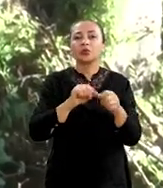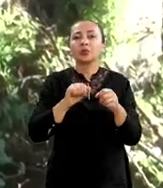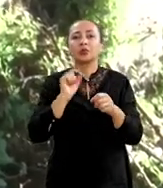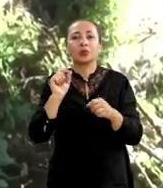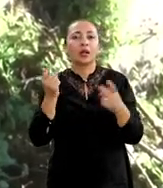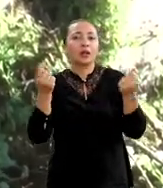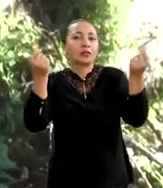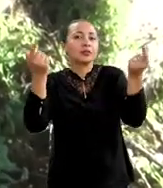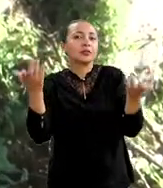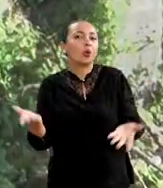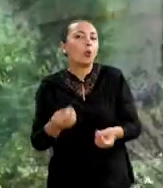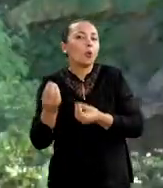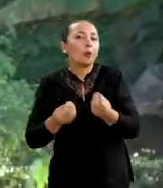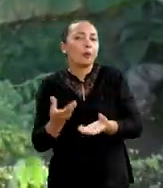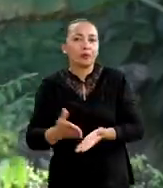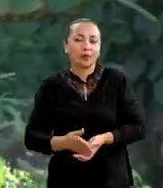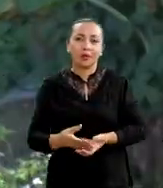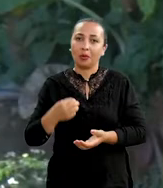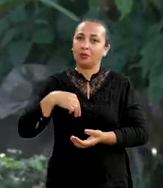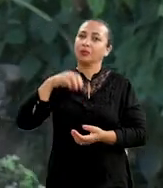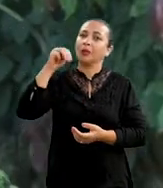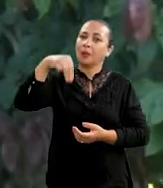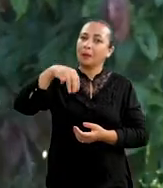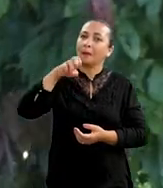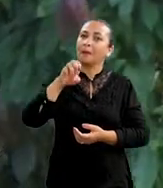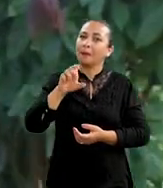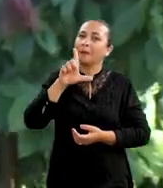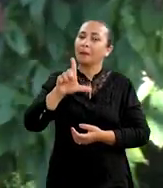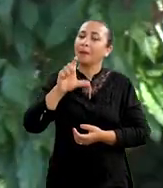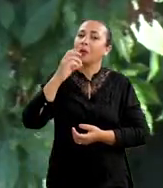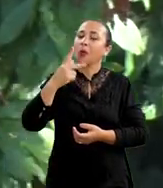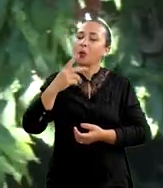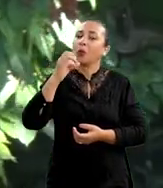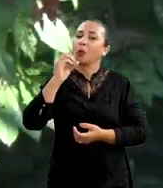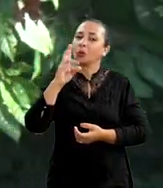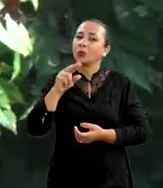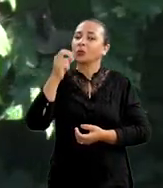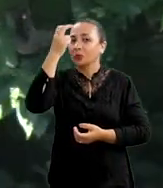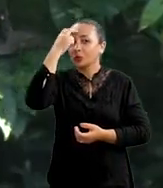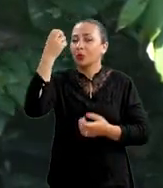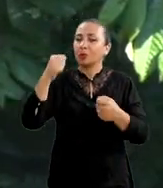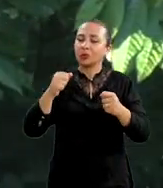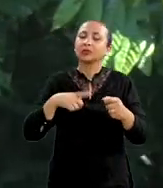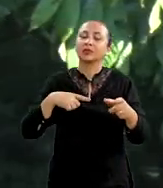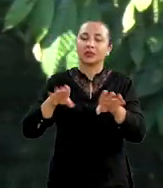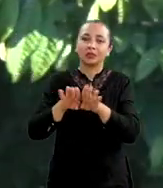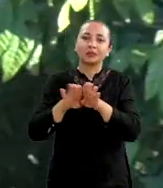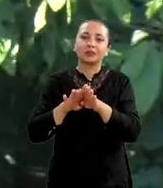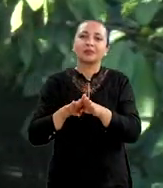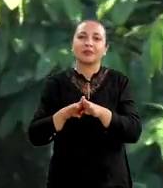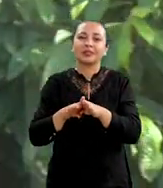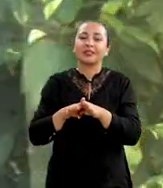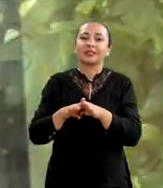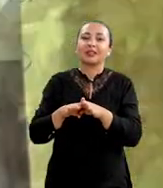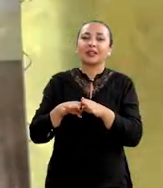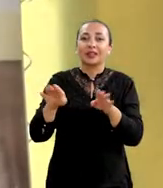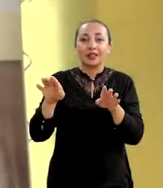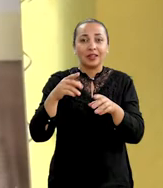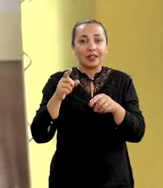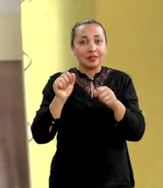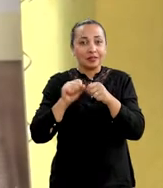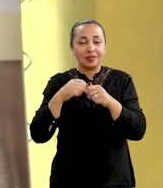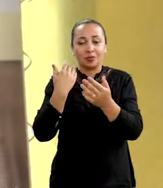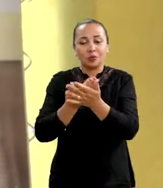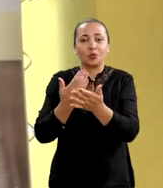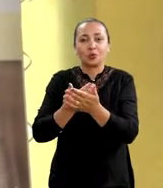se produz renda? Então nós estamos tentando comprovar que a meliponicultura pode ser uma fonte de renda alternativa, além também da gente